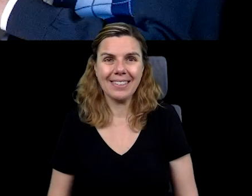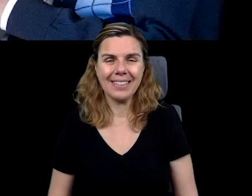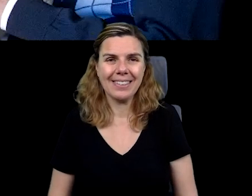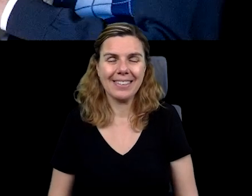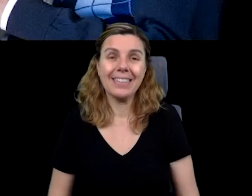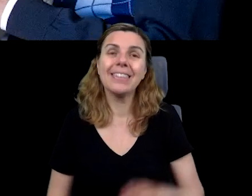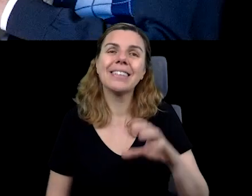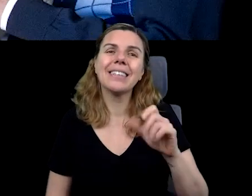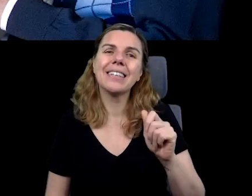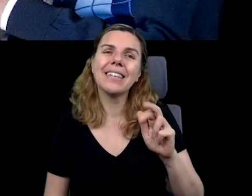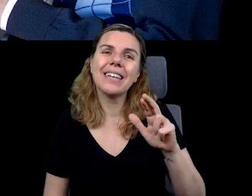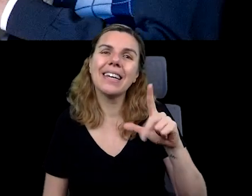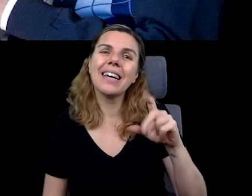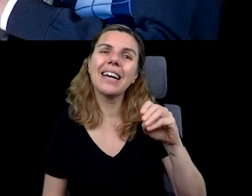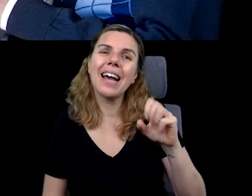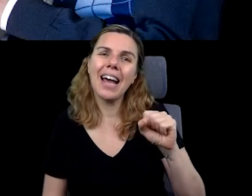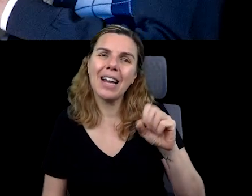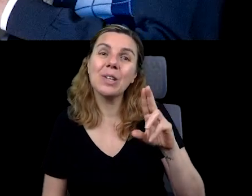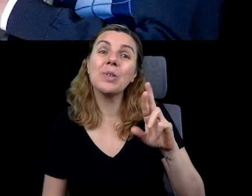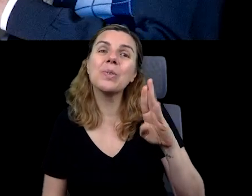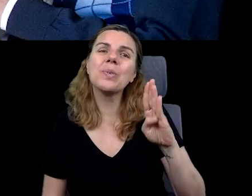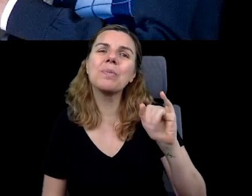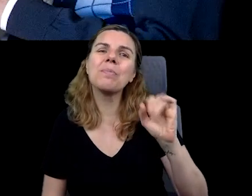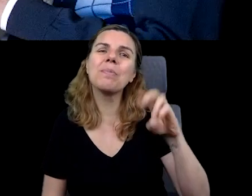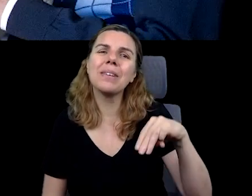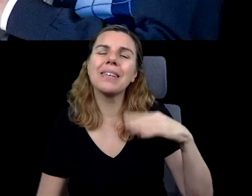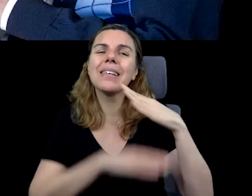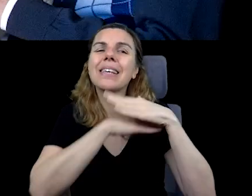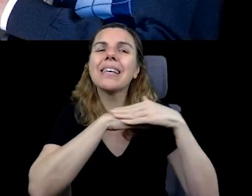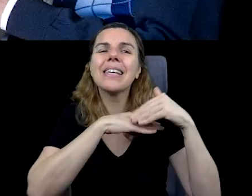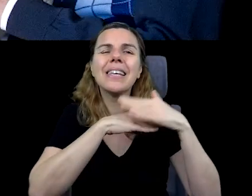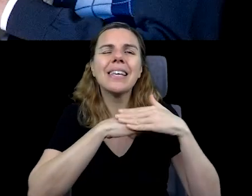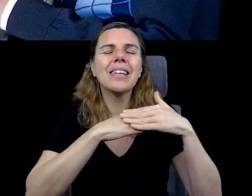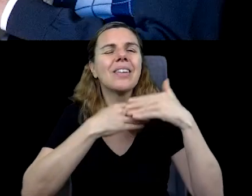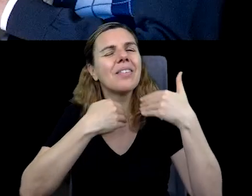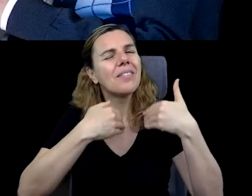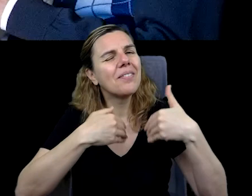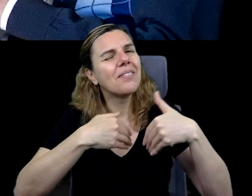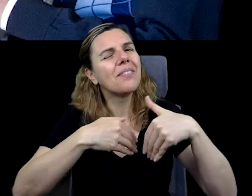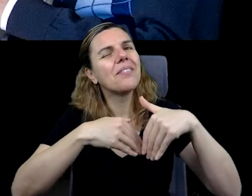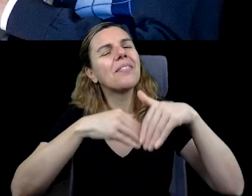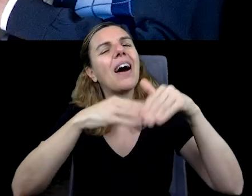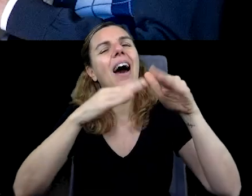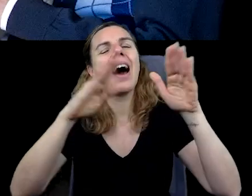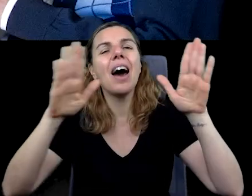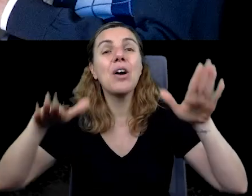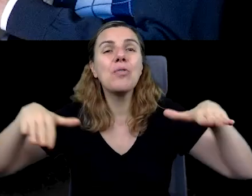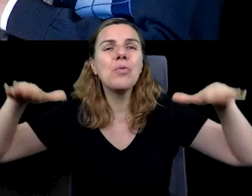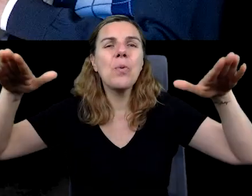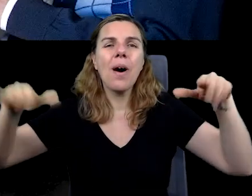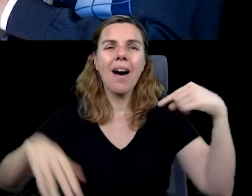Carlos Urbim, querido, voe, vamos sempre te amar.